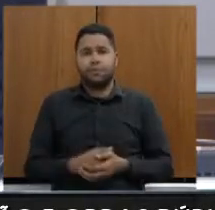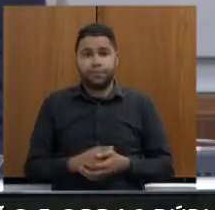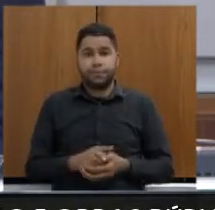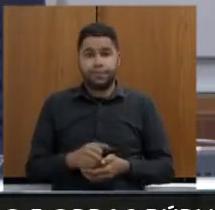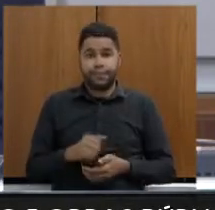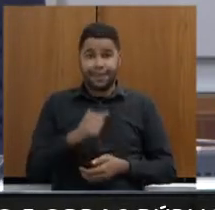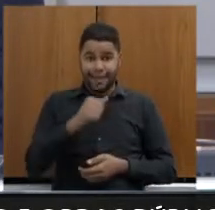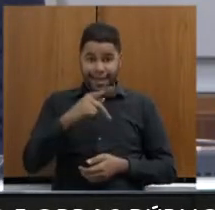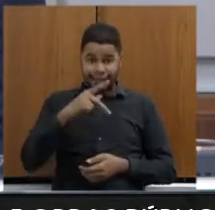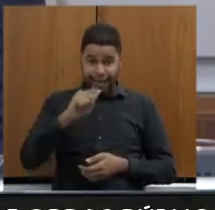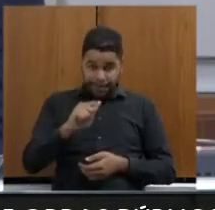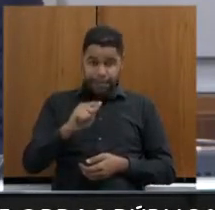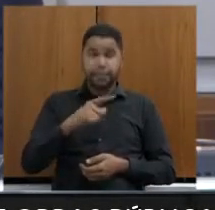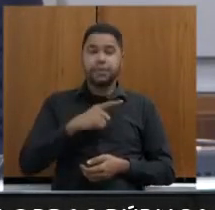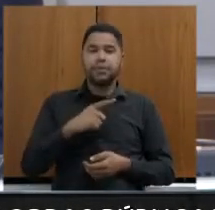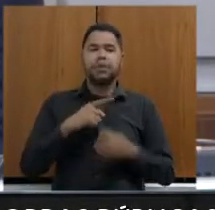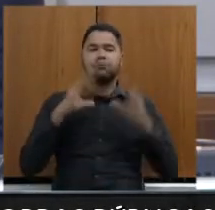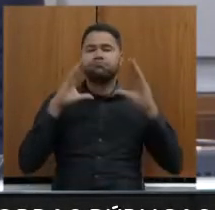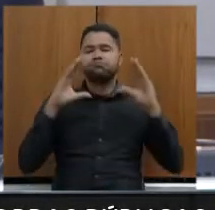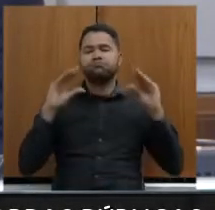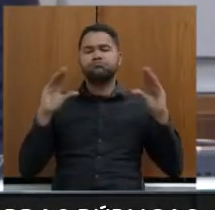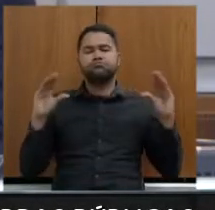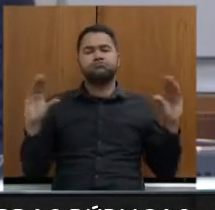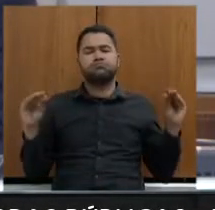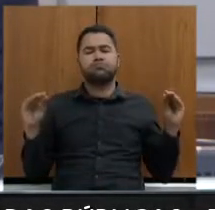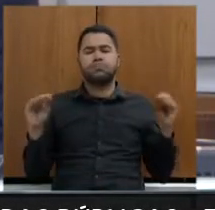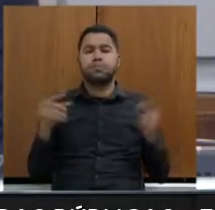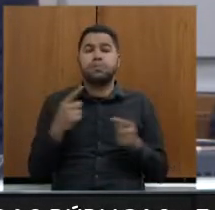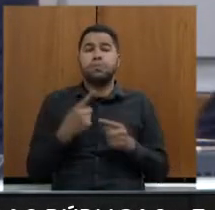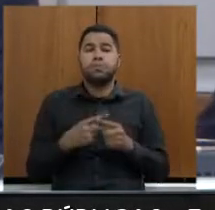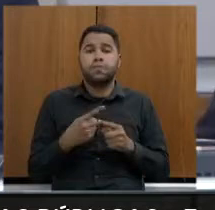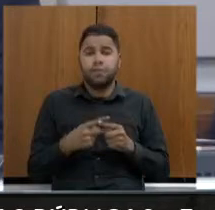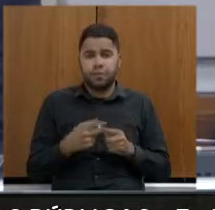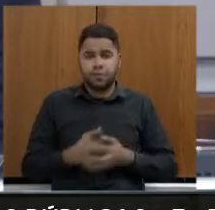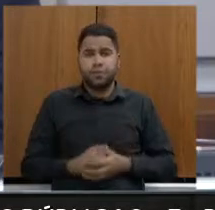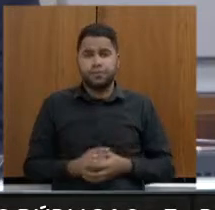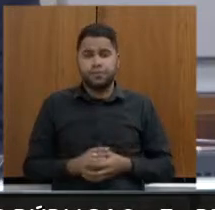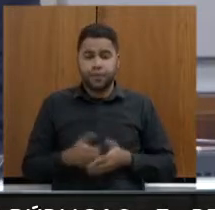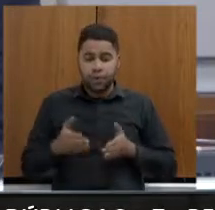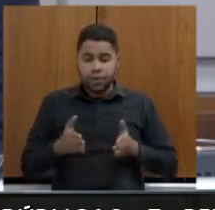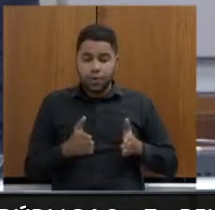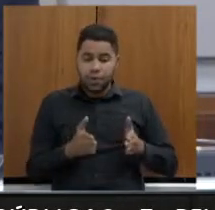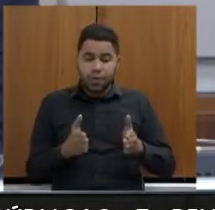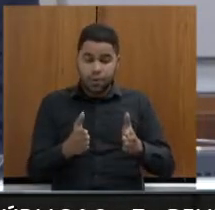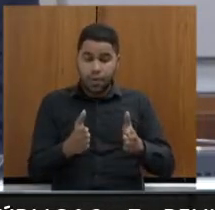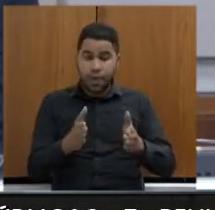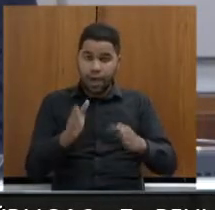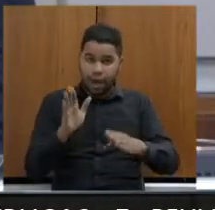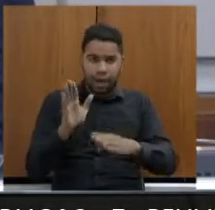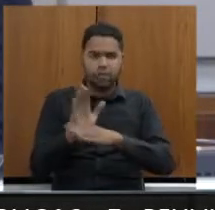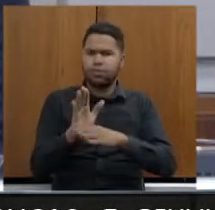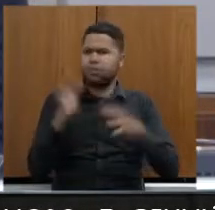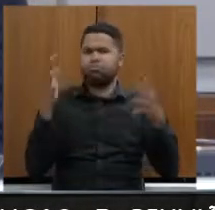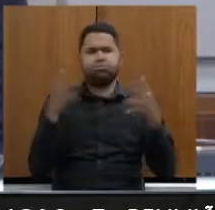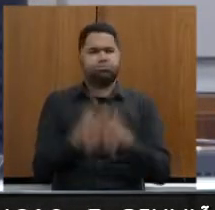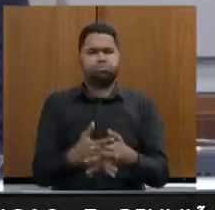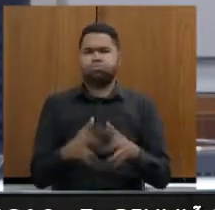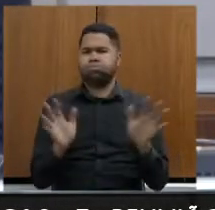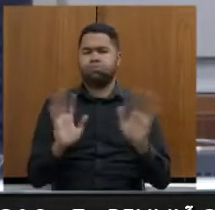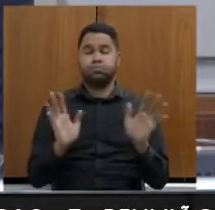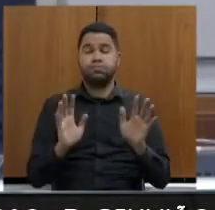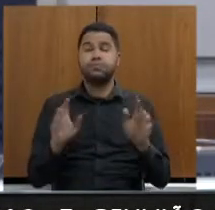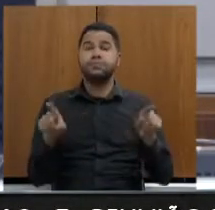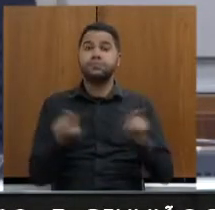da APA, a gente tem uma tranquilidade muito grande de que o traçado é um traçado que ajuda e não atrapalha, e mais,